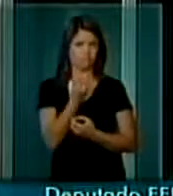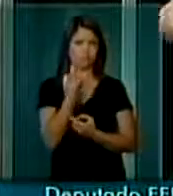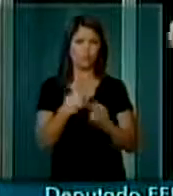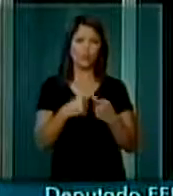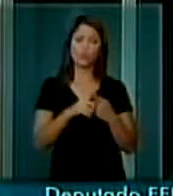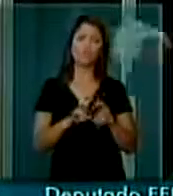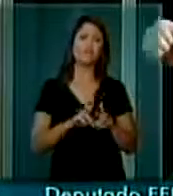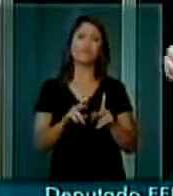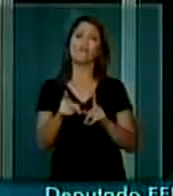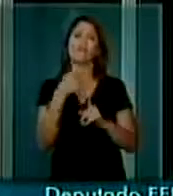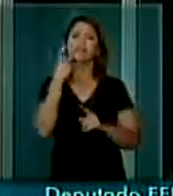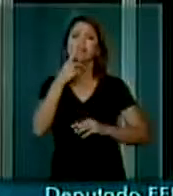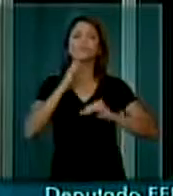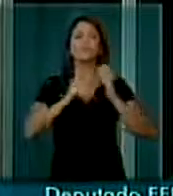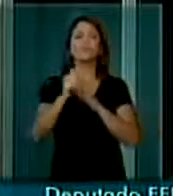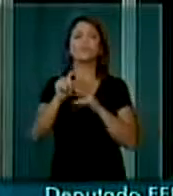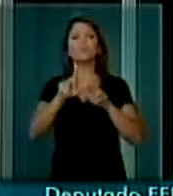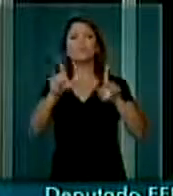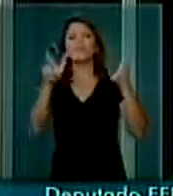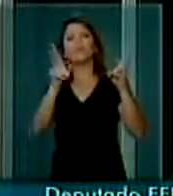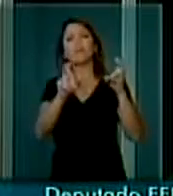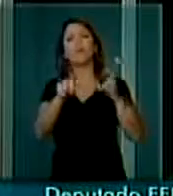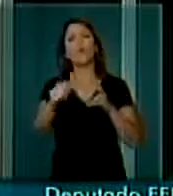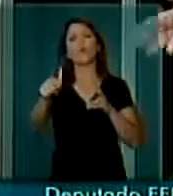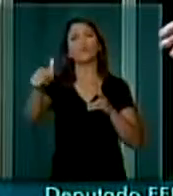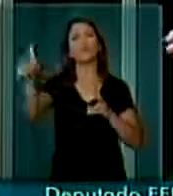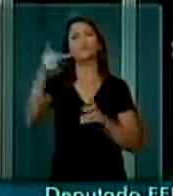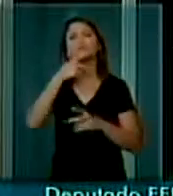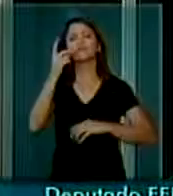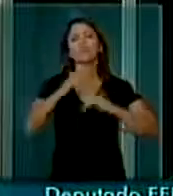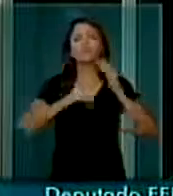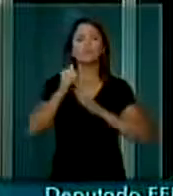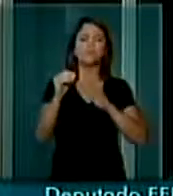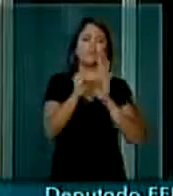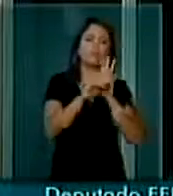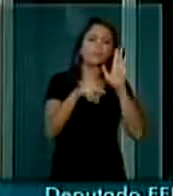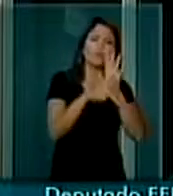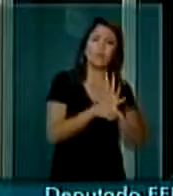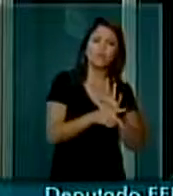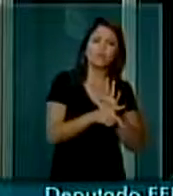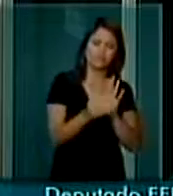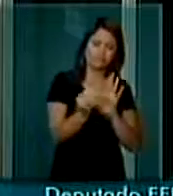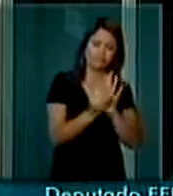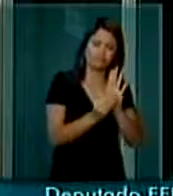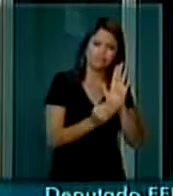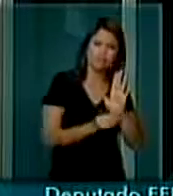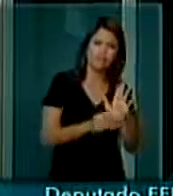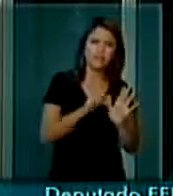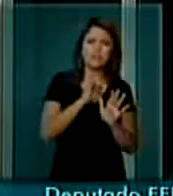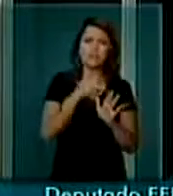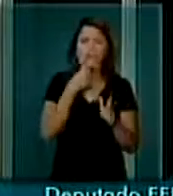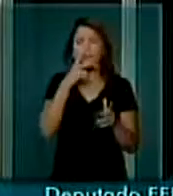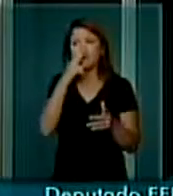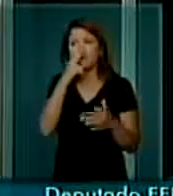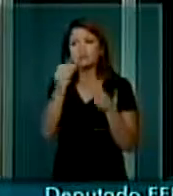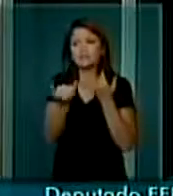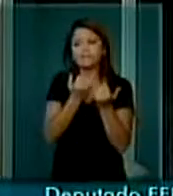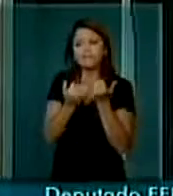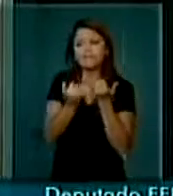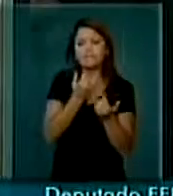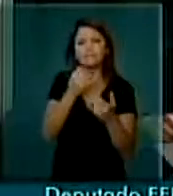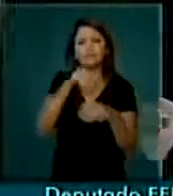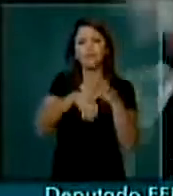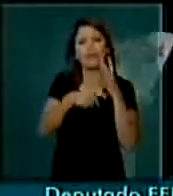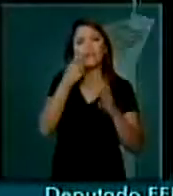de outras matérias, que são colocadas em outras medidas provisórias, quando a similitude, por exemplo, é dada apenas porque